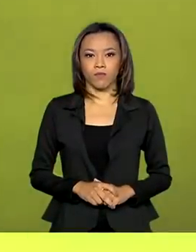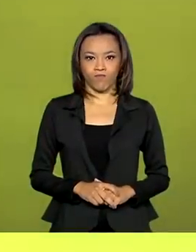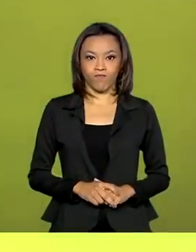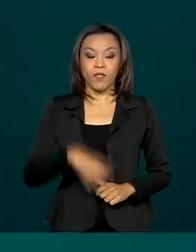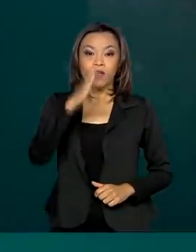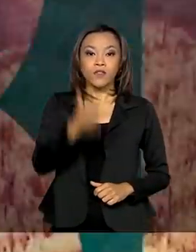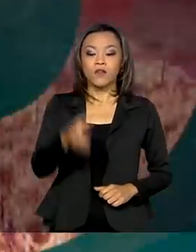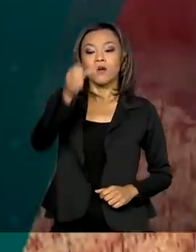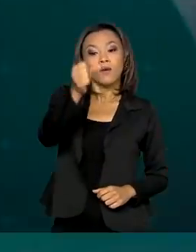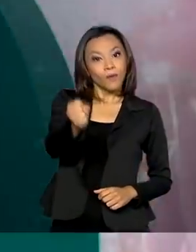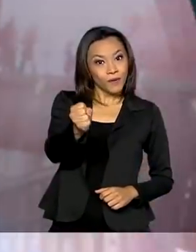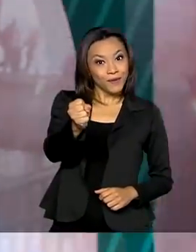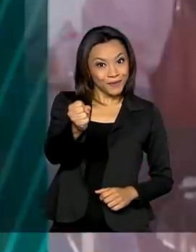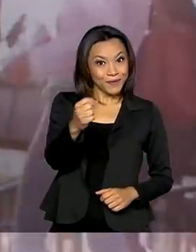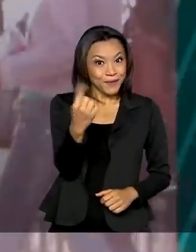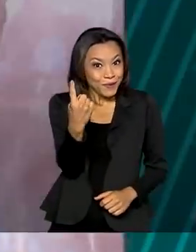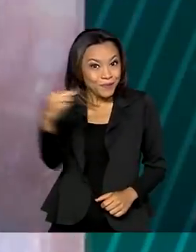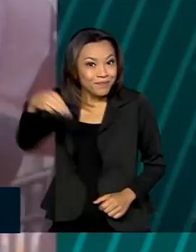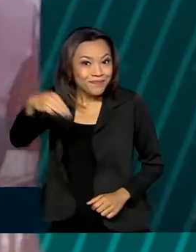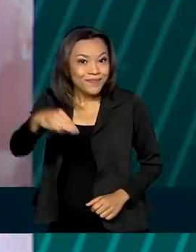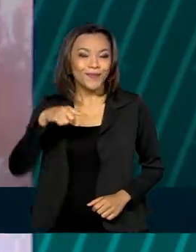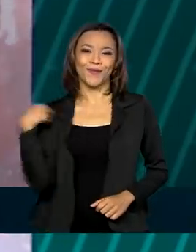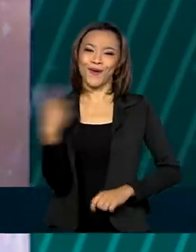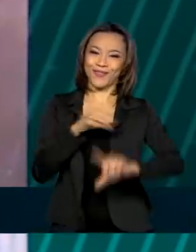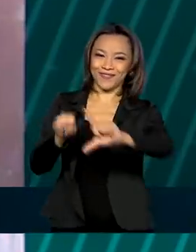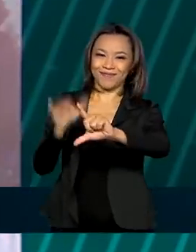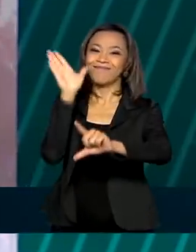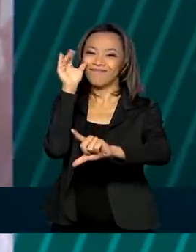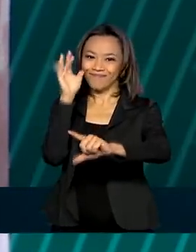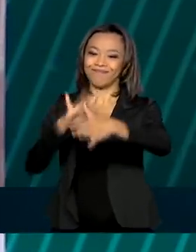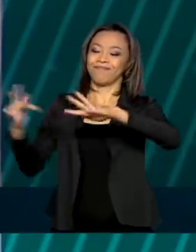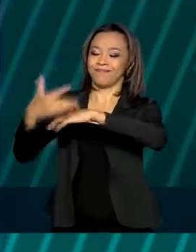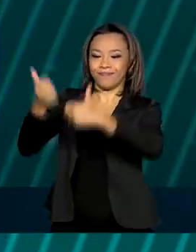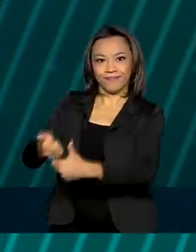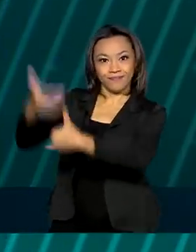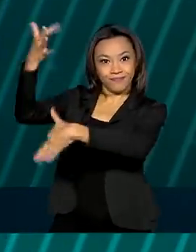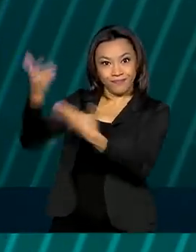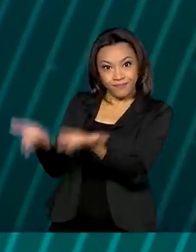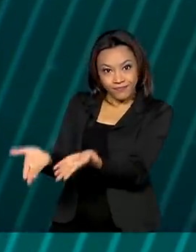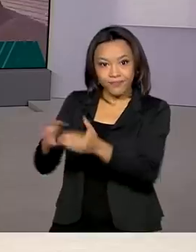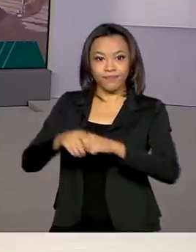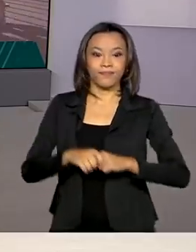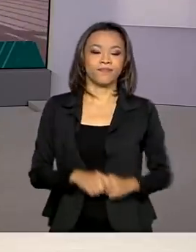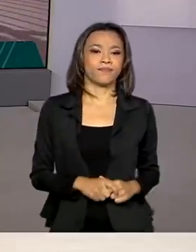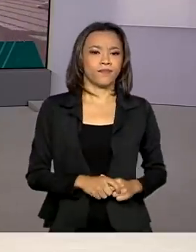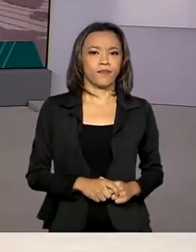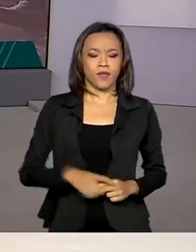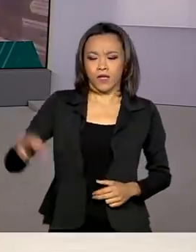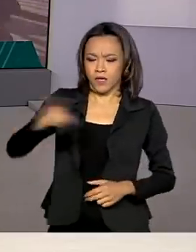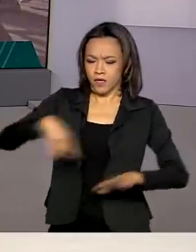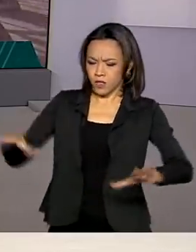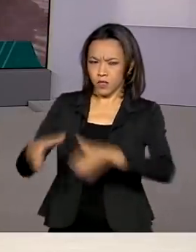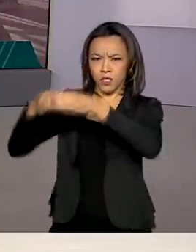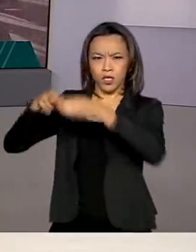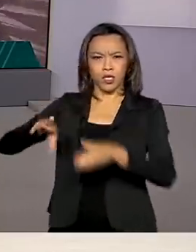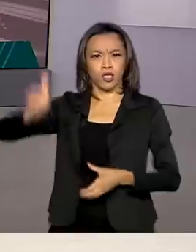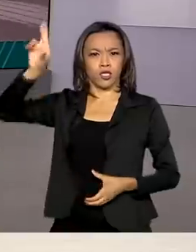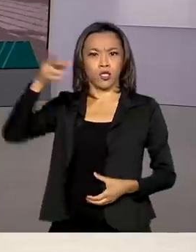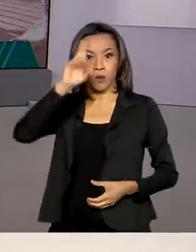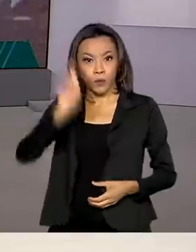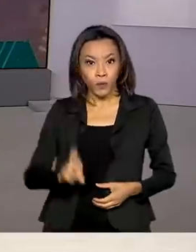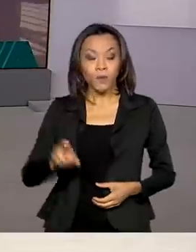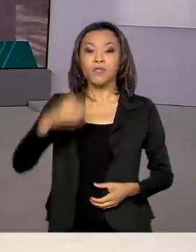São oito horas e um minuto, estamos ao vivo também pelas redes sociais. Líderes do Brasil, Rússia,